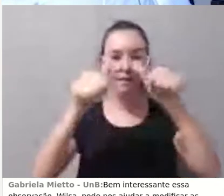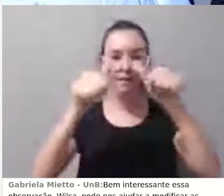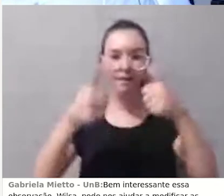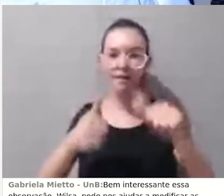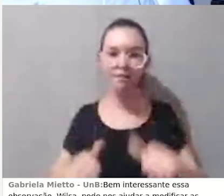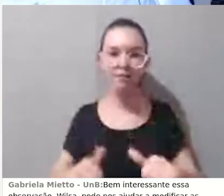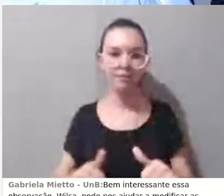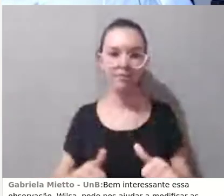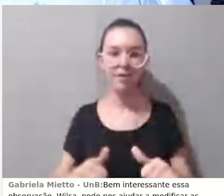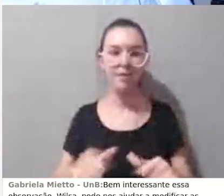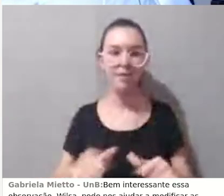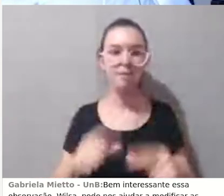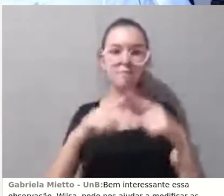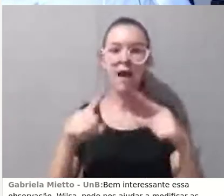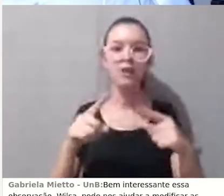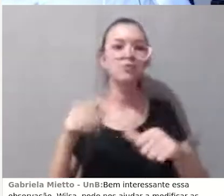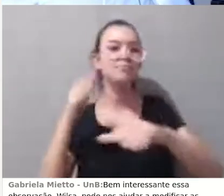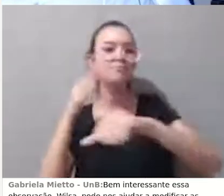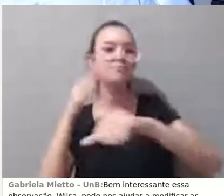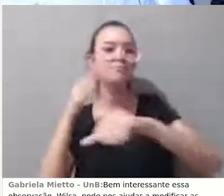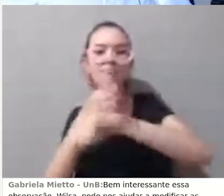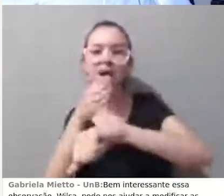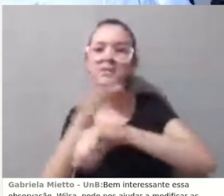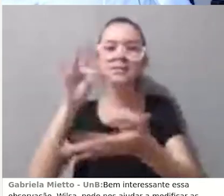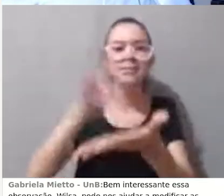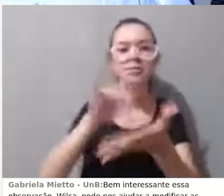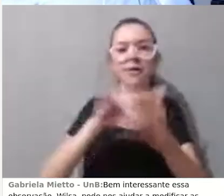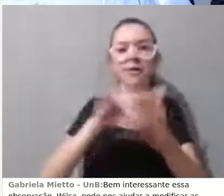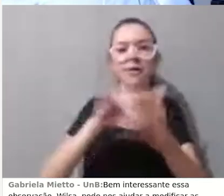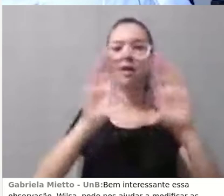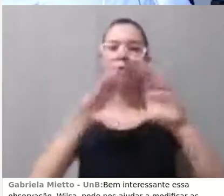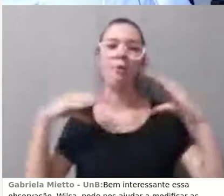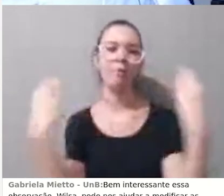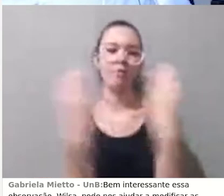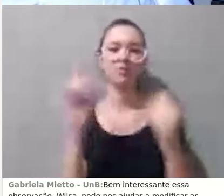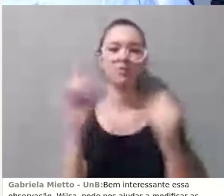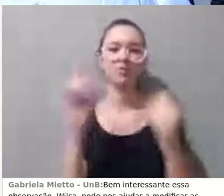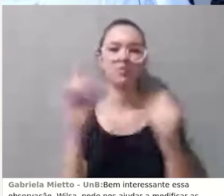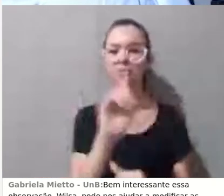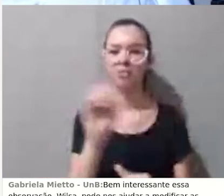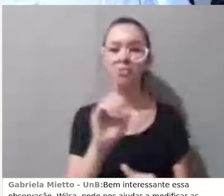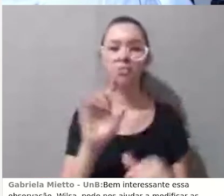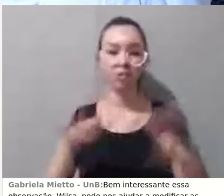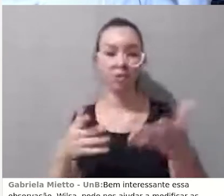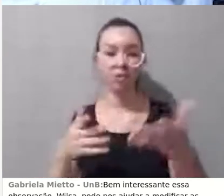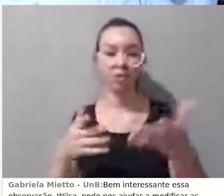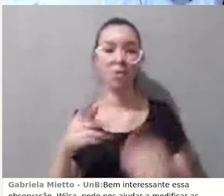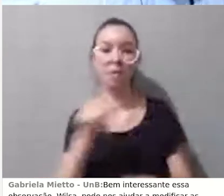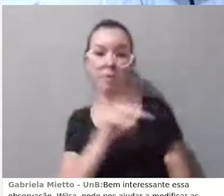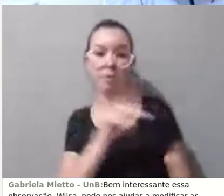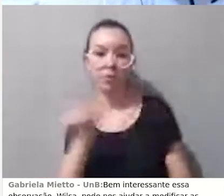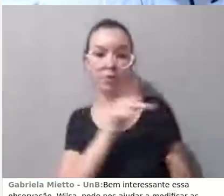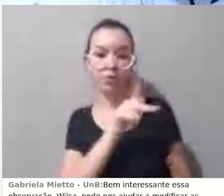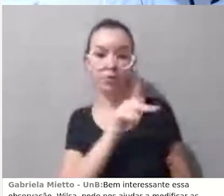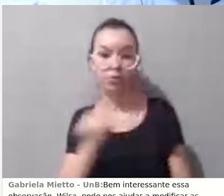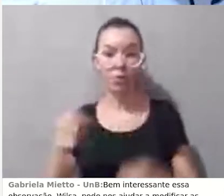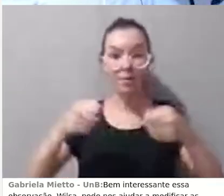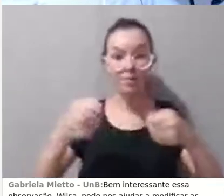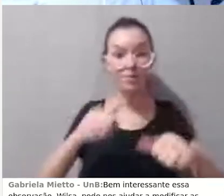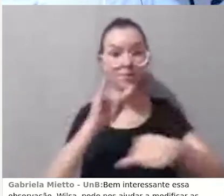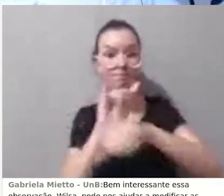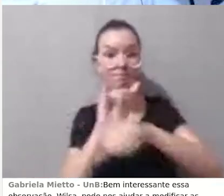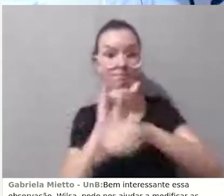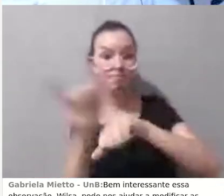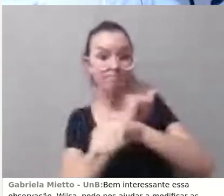espírito da comunidade. E aí então vem a intervenção docente, quer dizer, como eu me comunico com esses alunos a partir